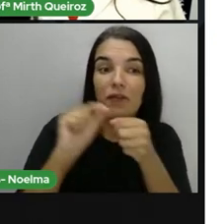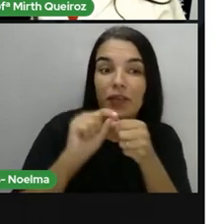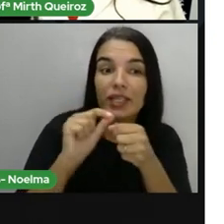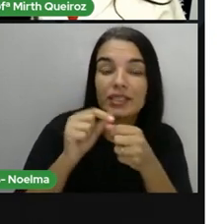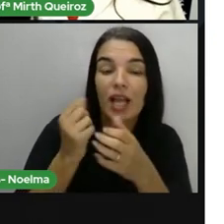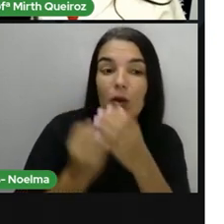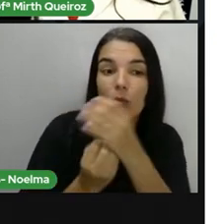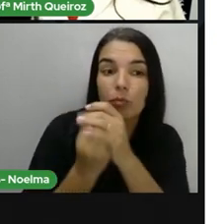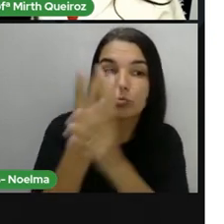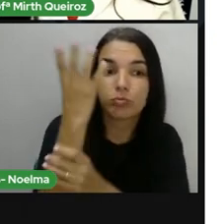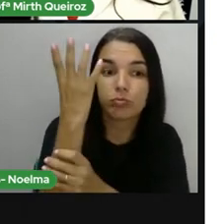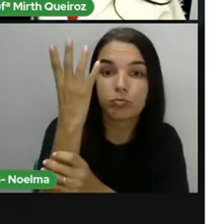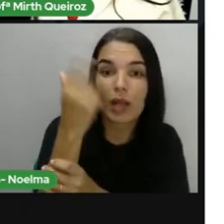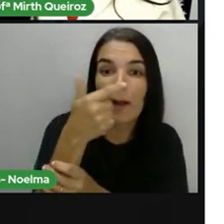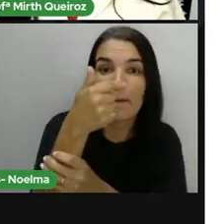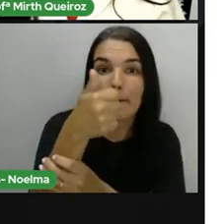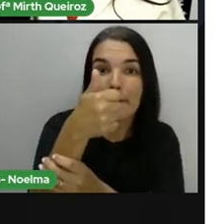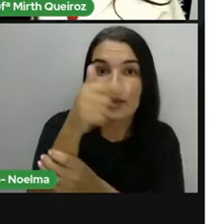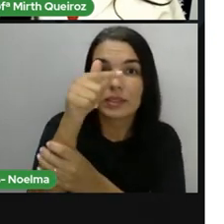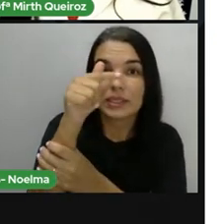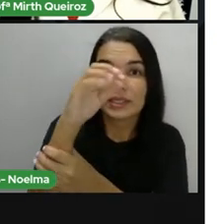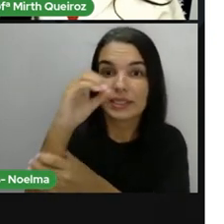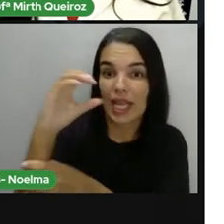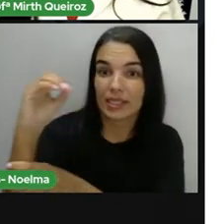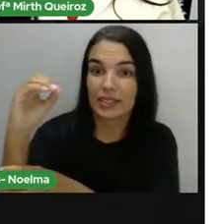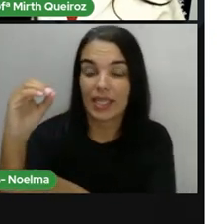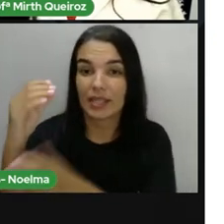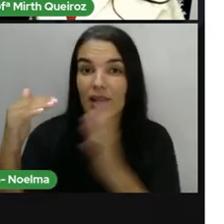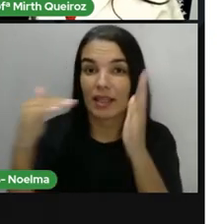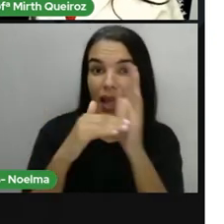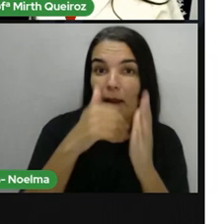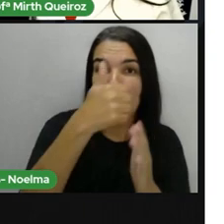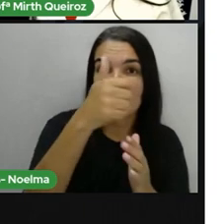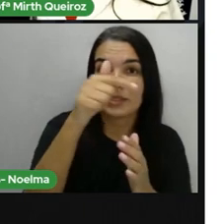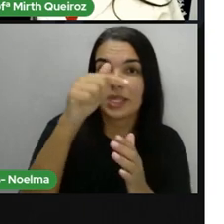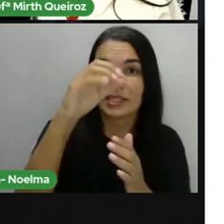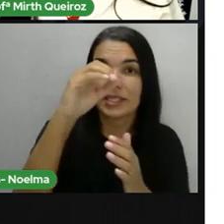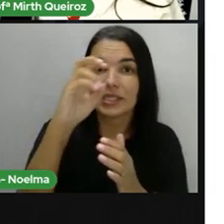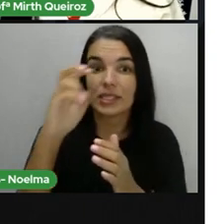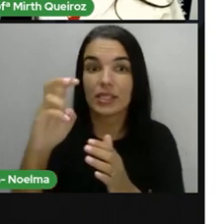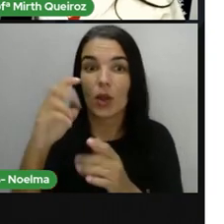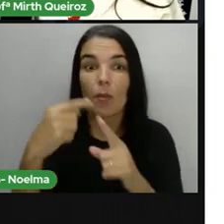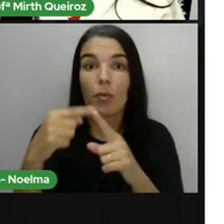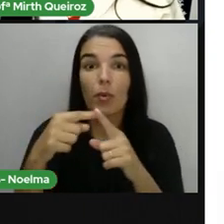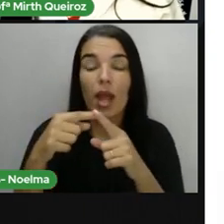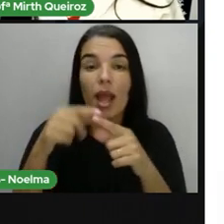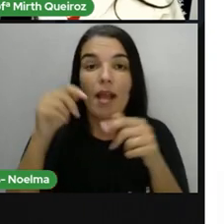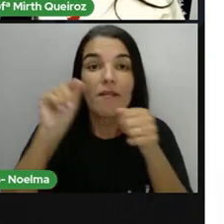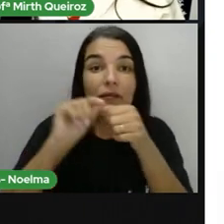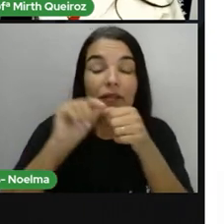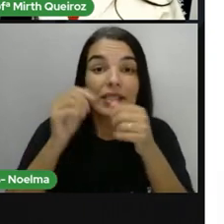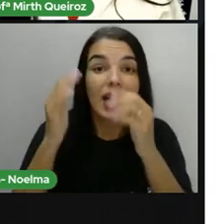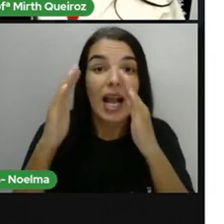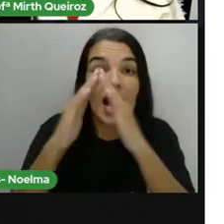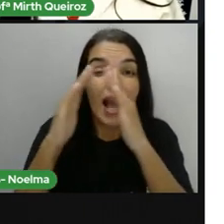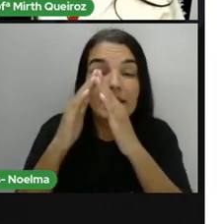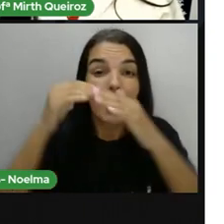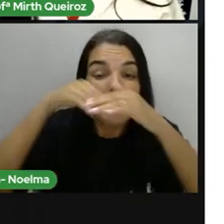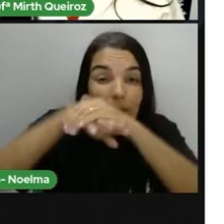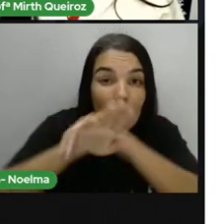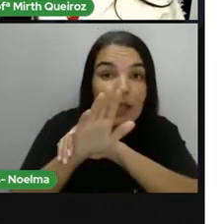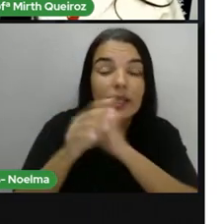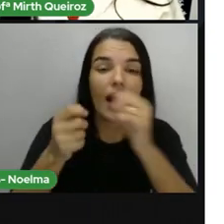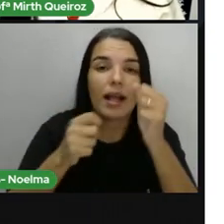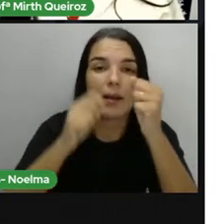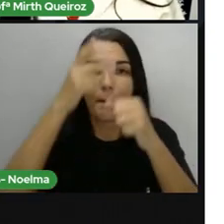tradição oral dá conta de que a Igrejinha dos Remédios foram construídas para abrigar os negros e escravos e suas